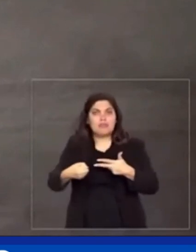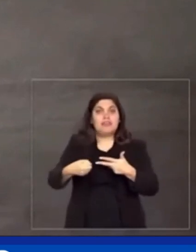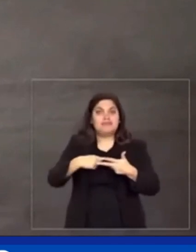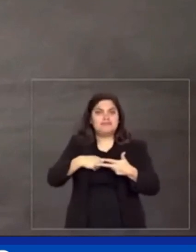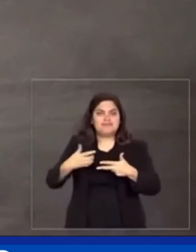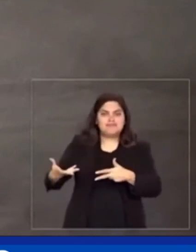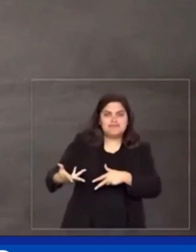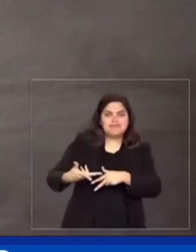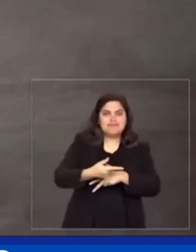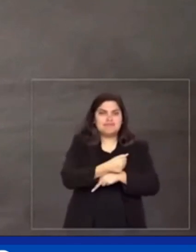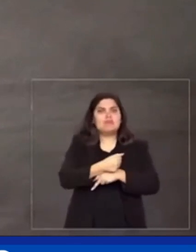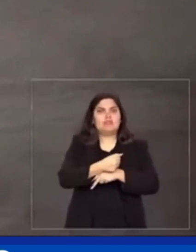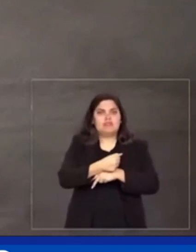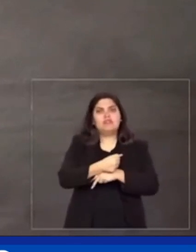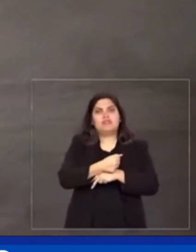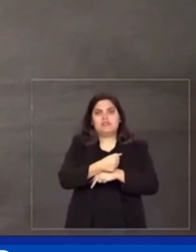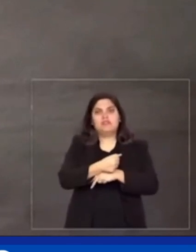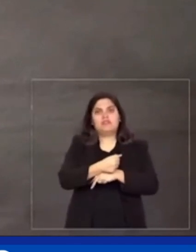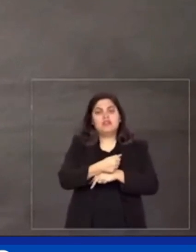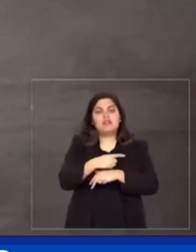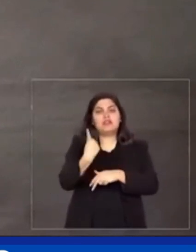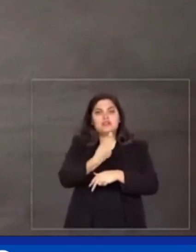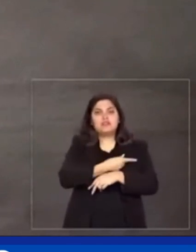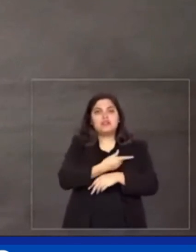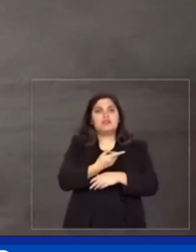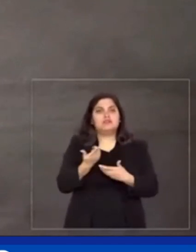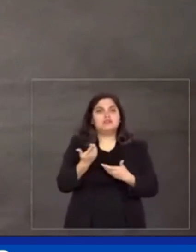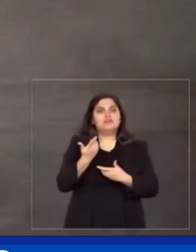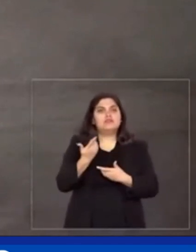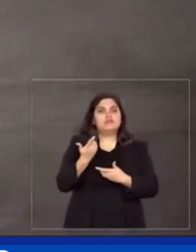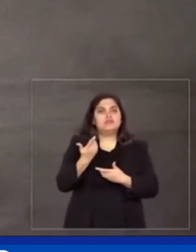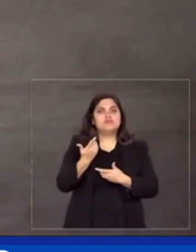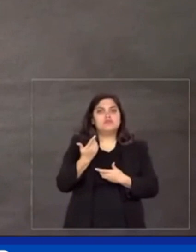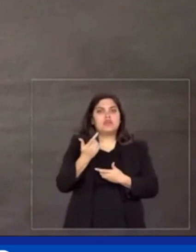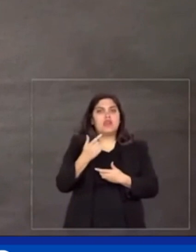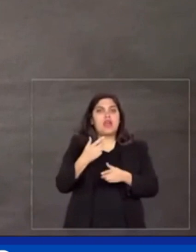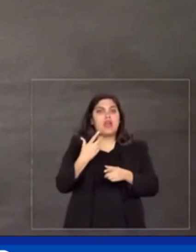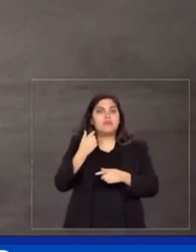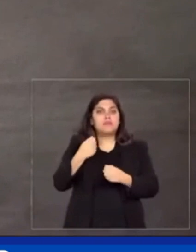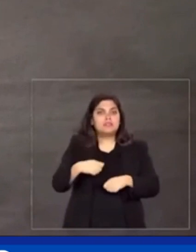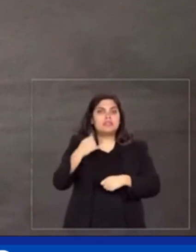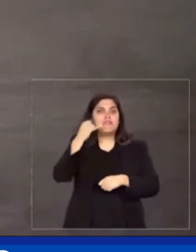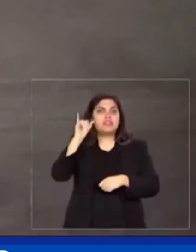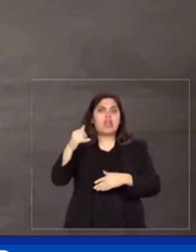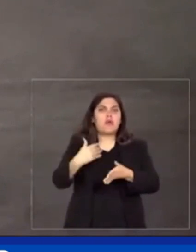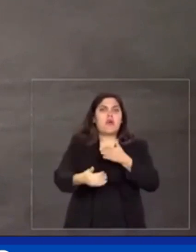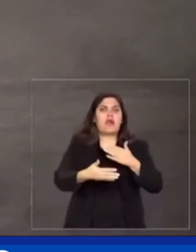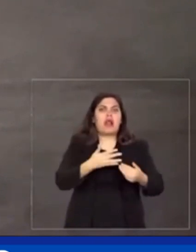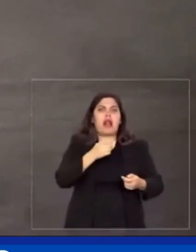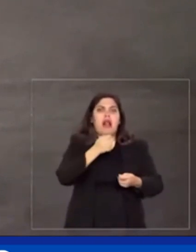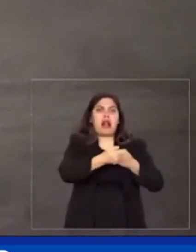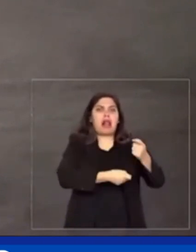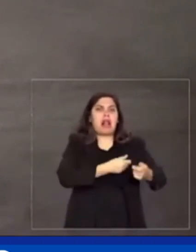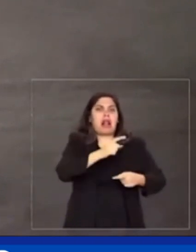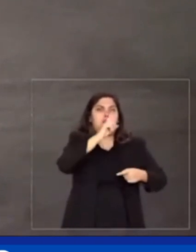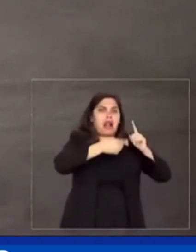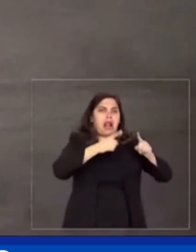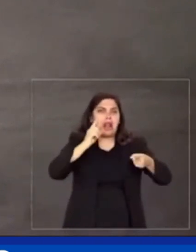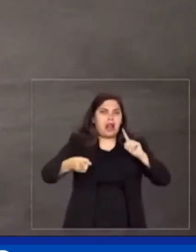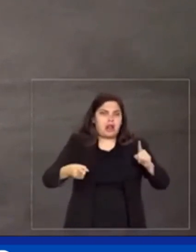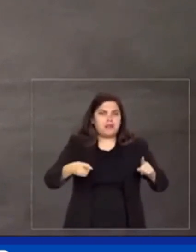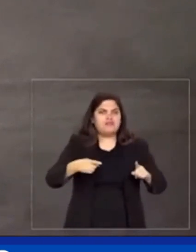sistema de pesos e contrapesos que iniba qualquer aventura eleitoral ou autoritária.